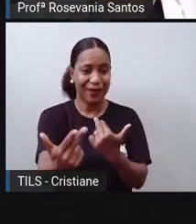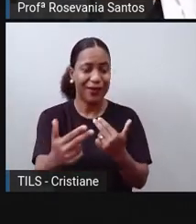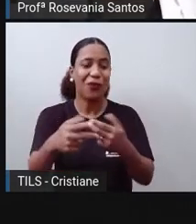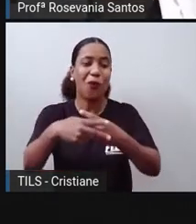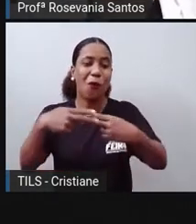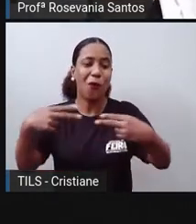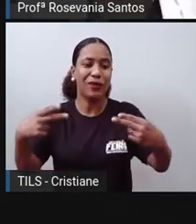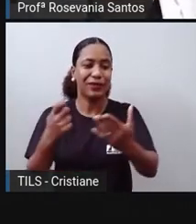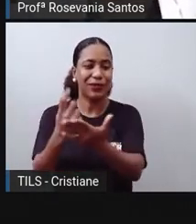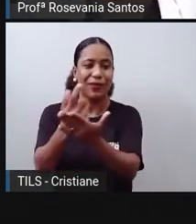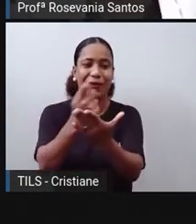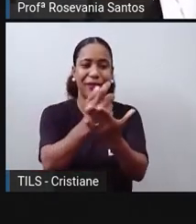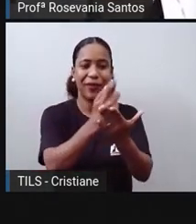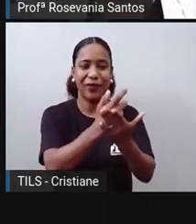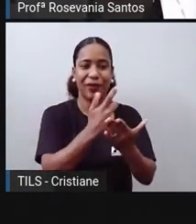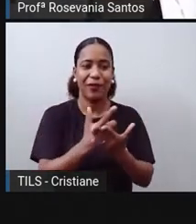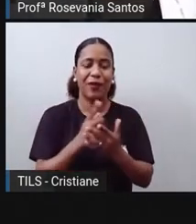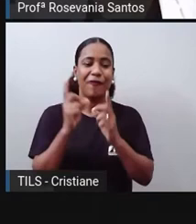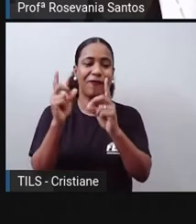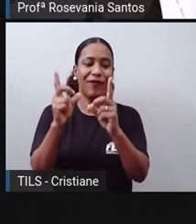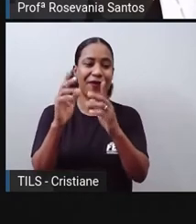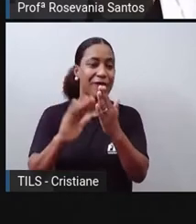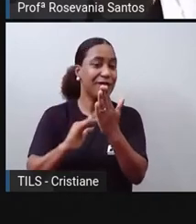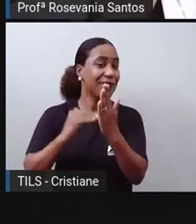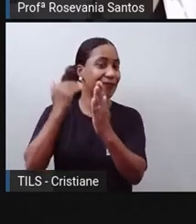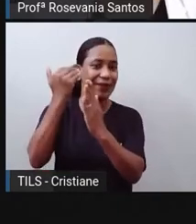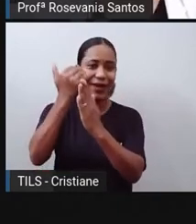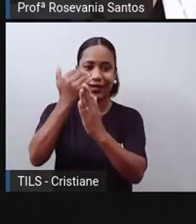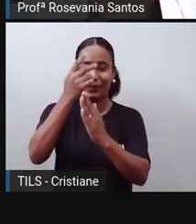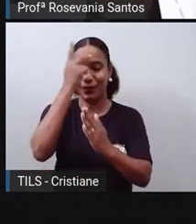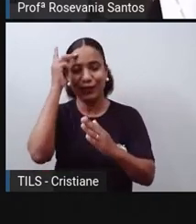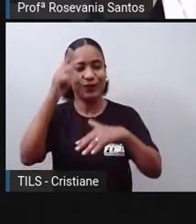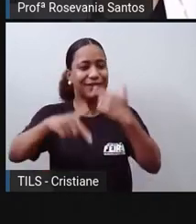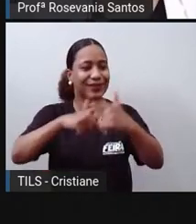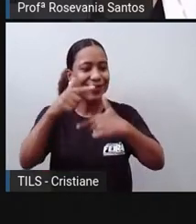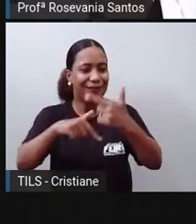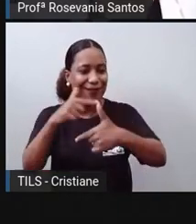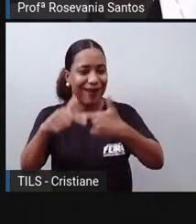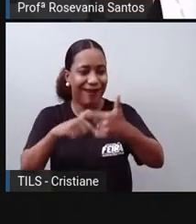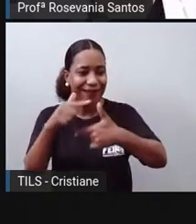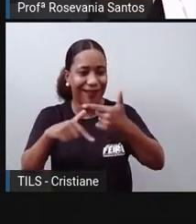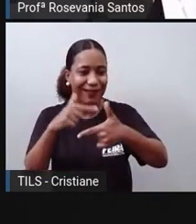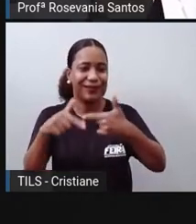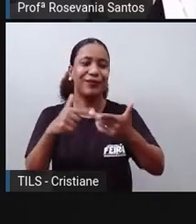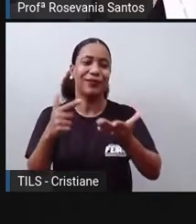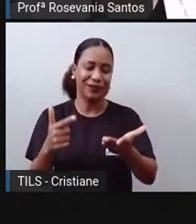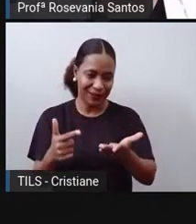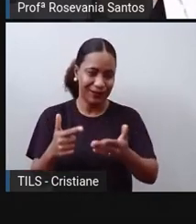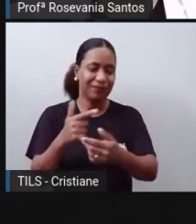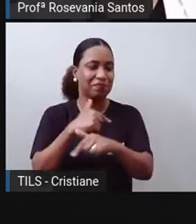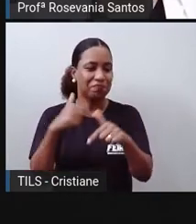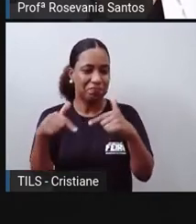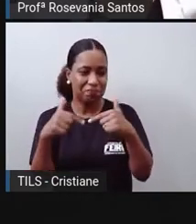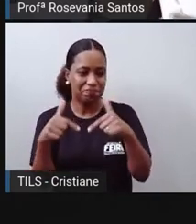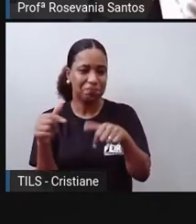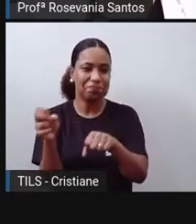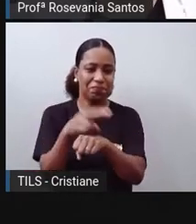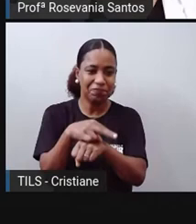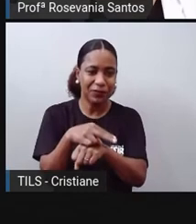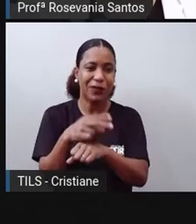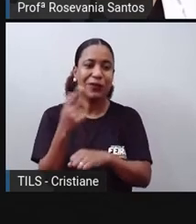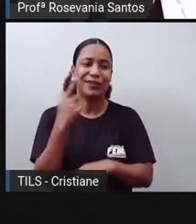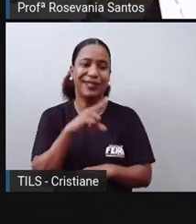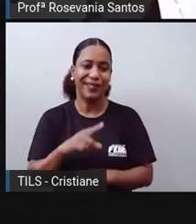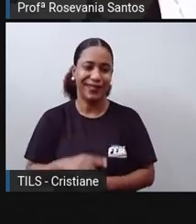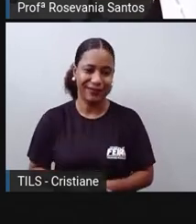aumentando essa produção, cada vez que passa empregando mais conhecimento nisso, né? E aí veio esse meio, que antes